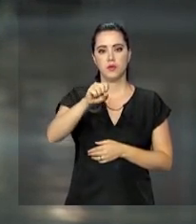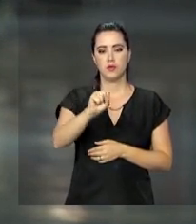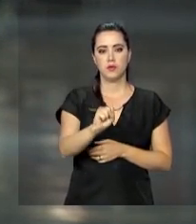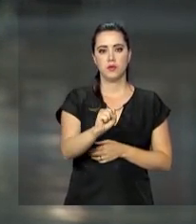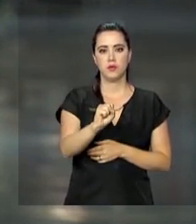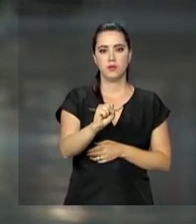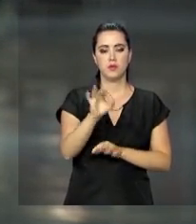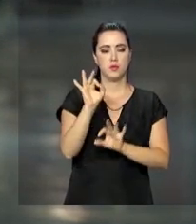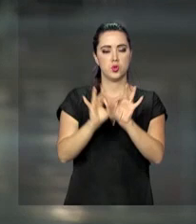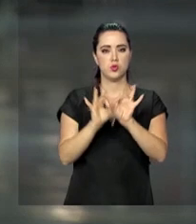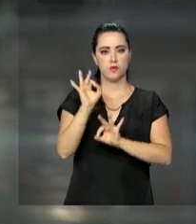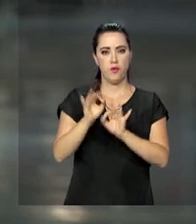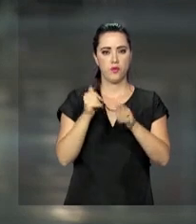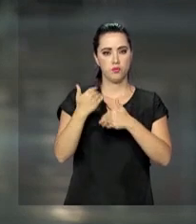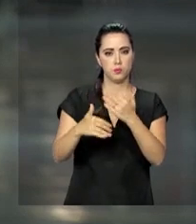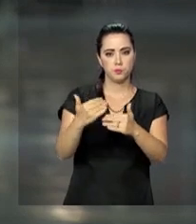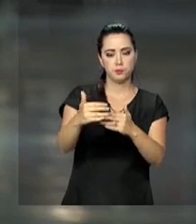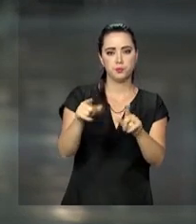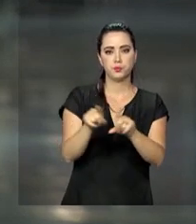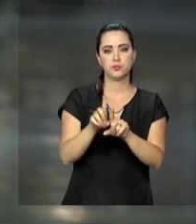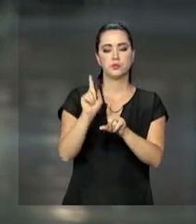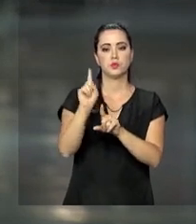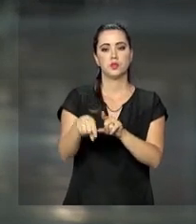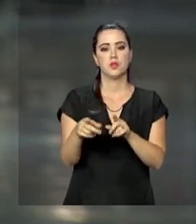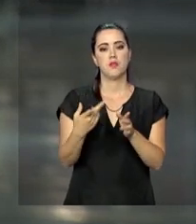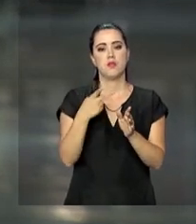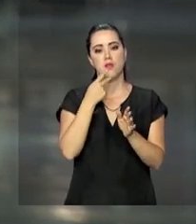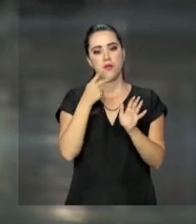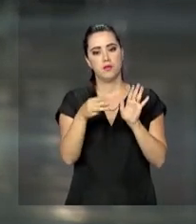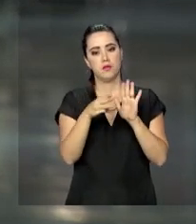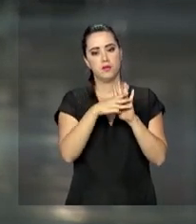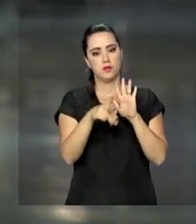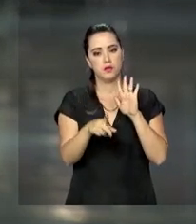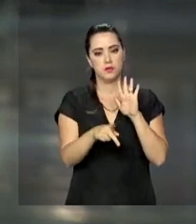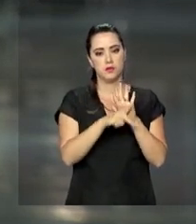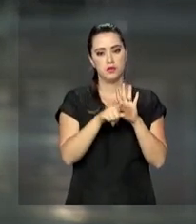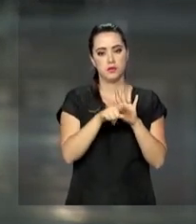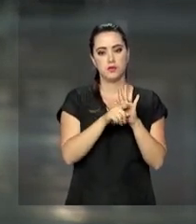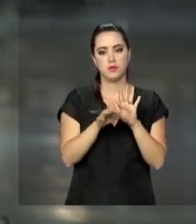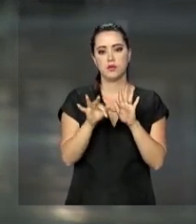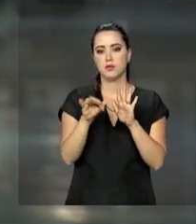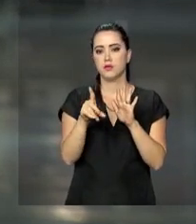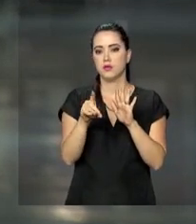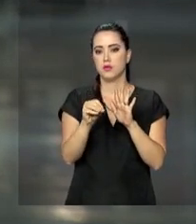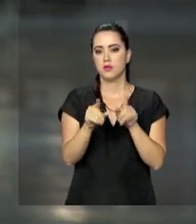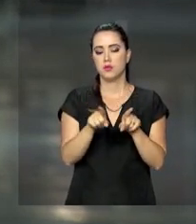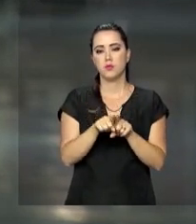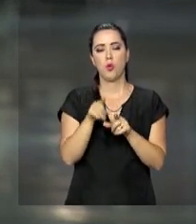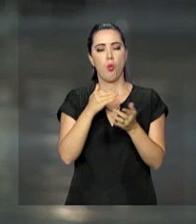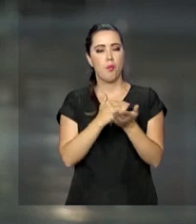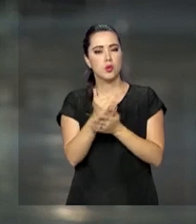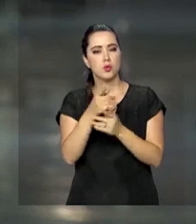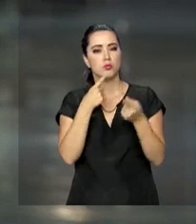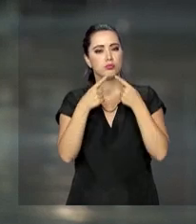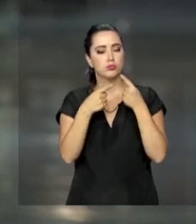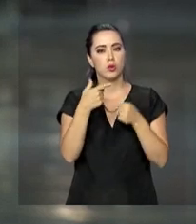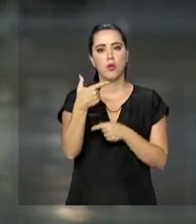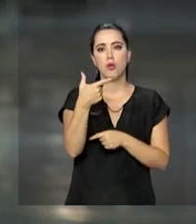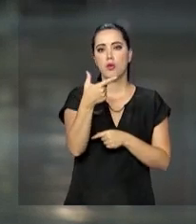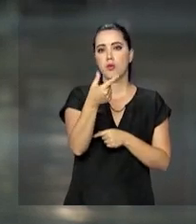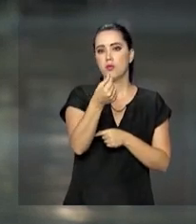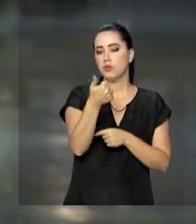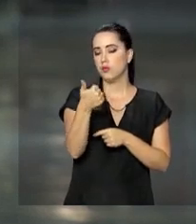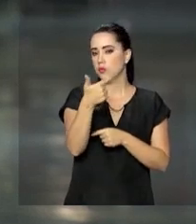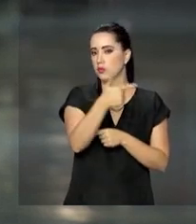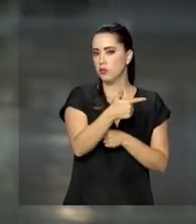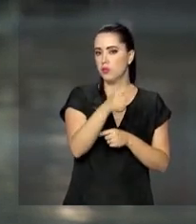ministro falou, lembrou que a medida provisória que trata dos fundos patrimoniais está em discussão desde 2012 no Congresso